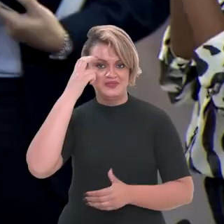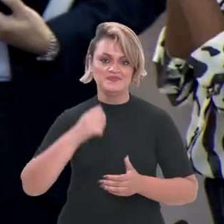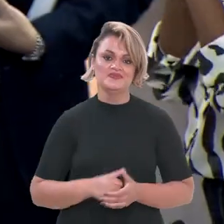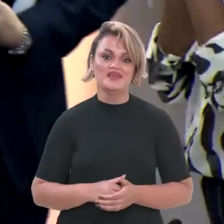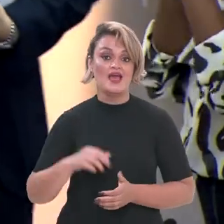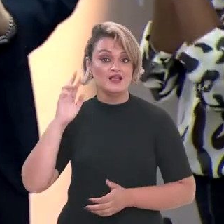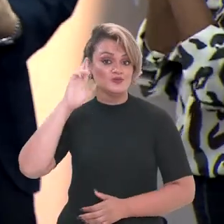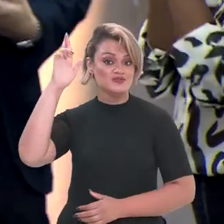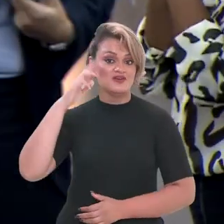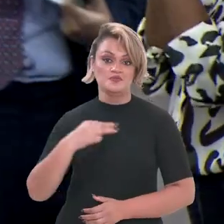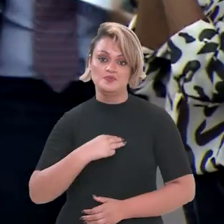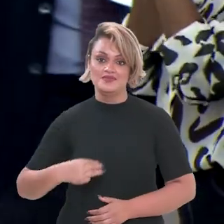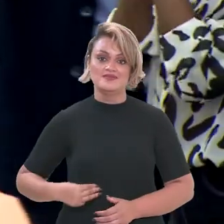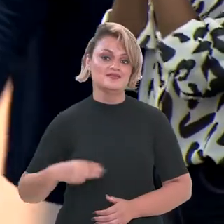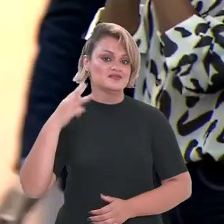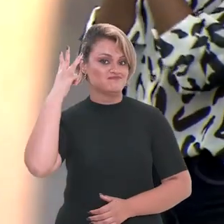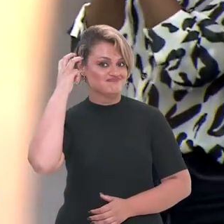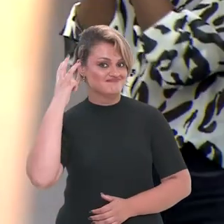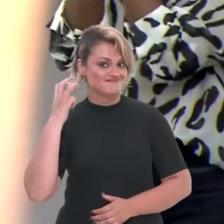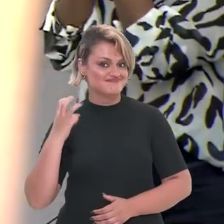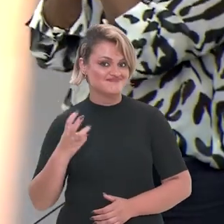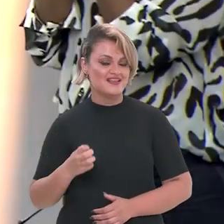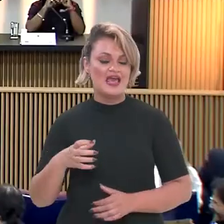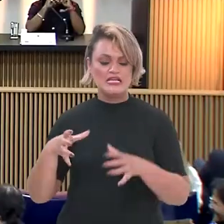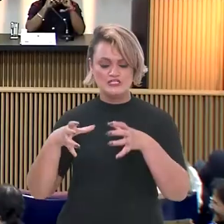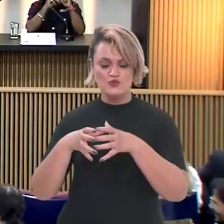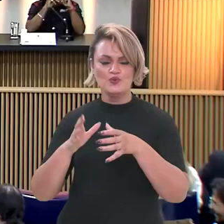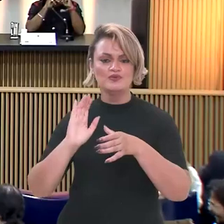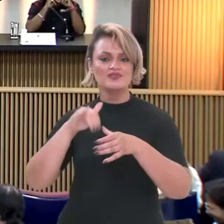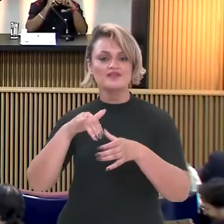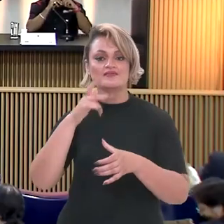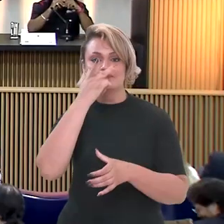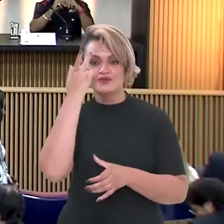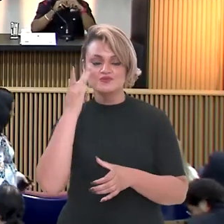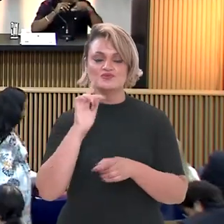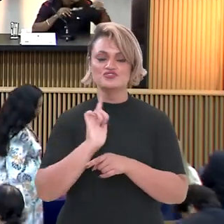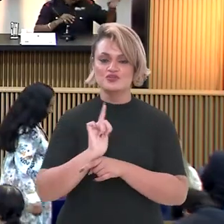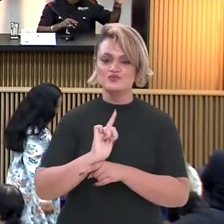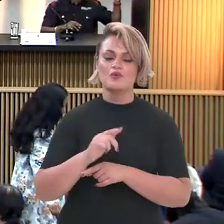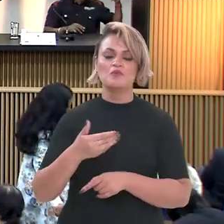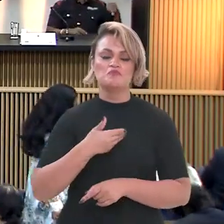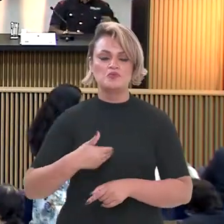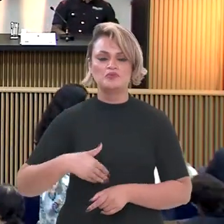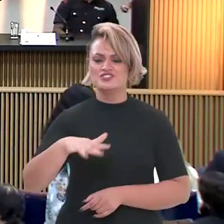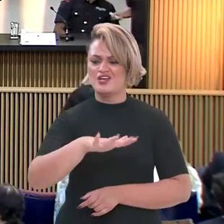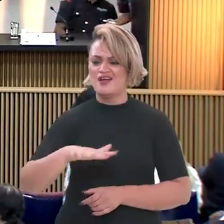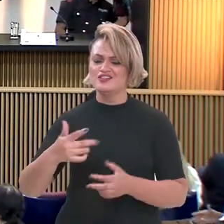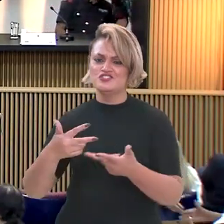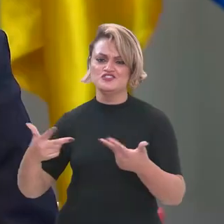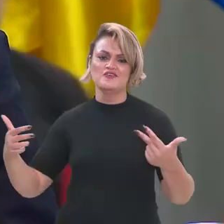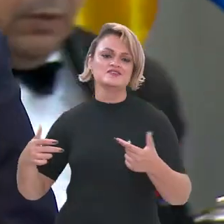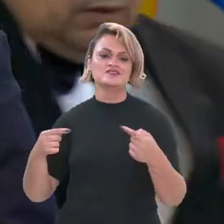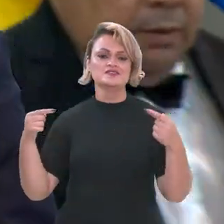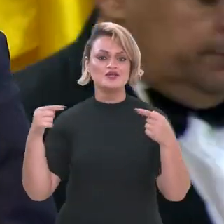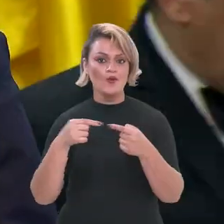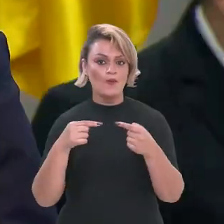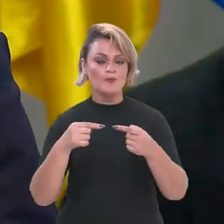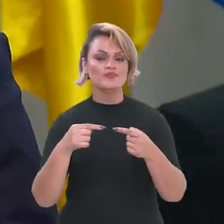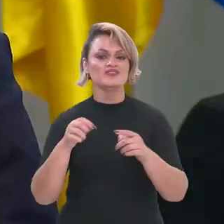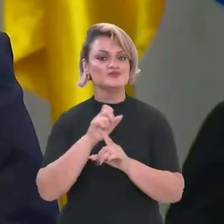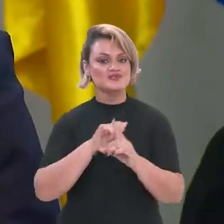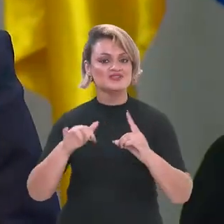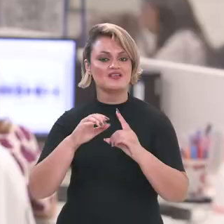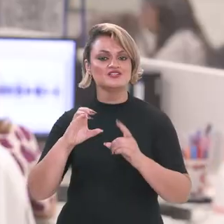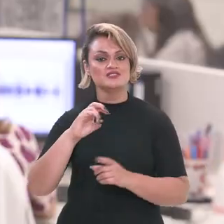Presidido pela ministra Margarete Menezes, o grupo é formado por gestores públicos de diferentes áreas e representantes da